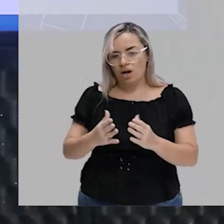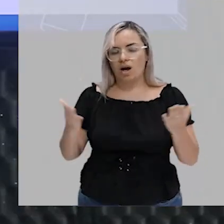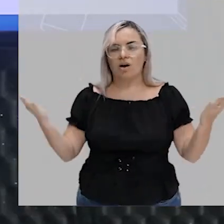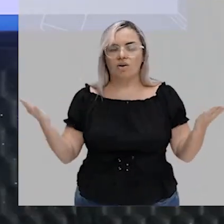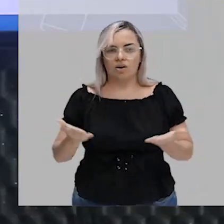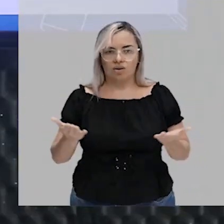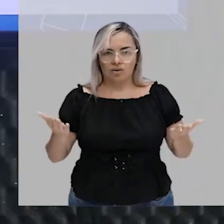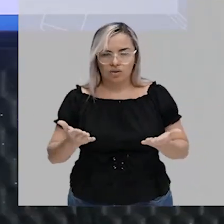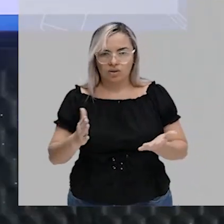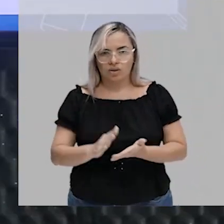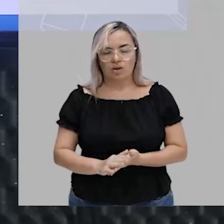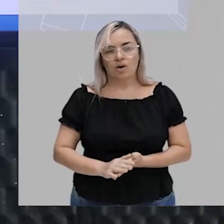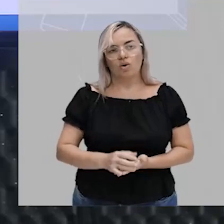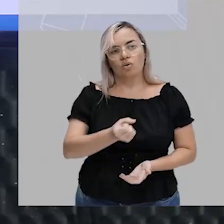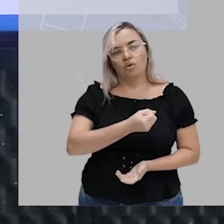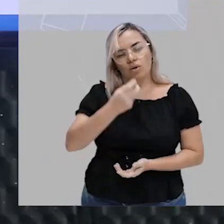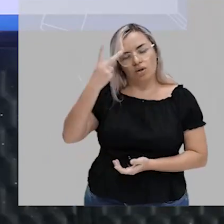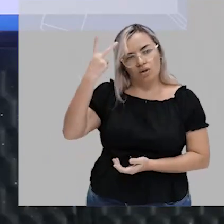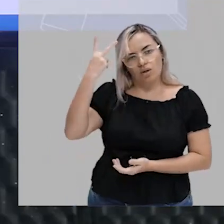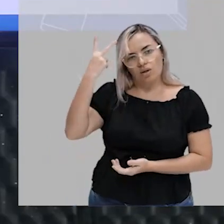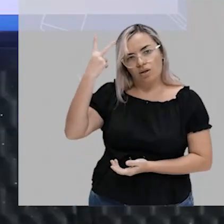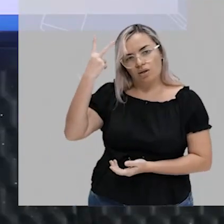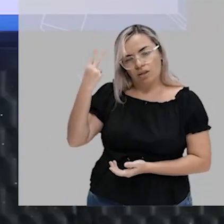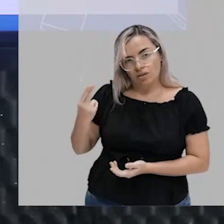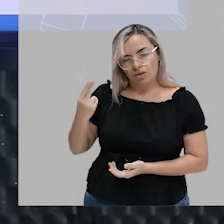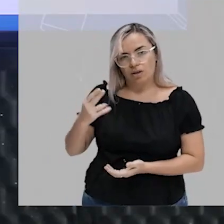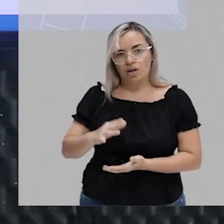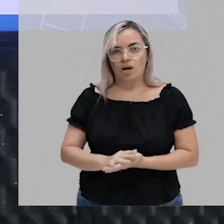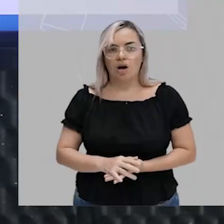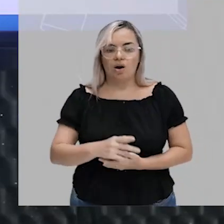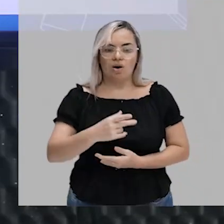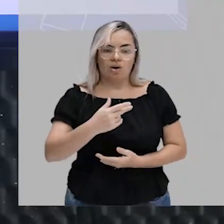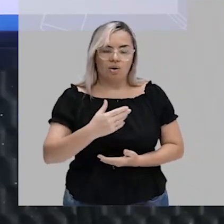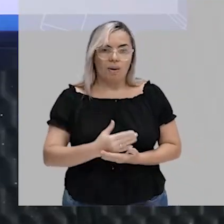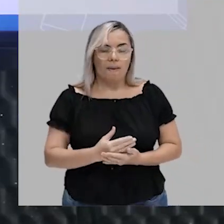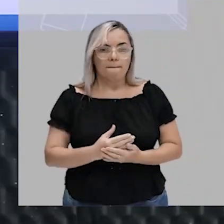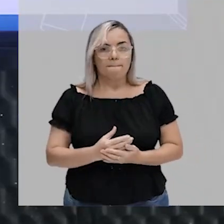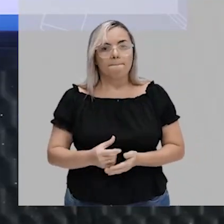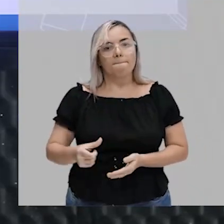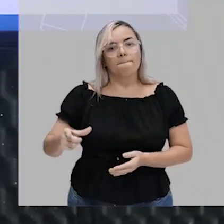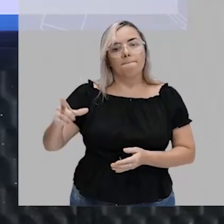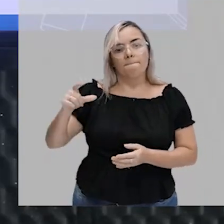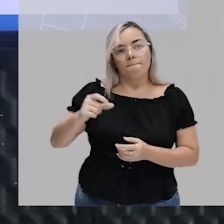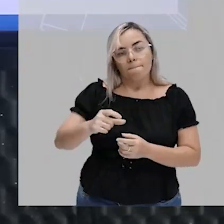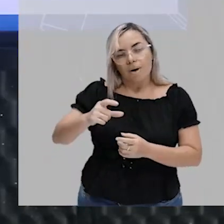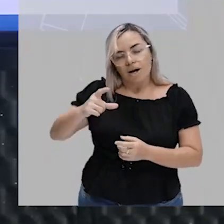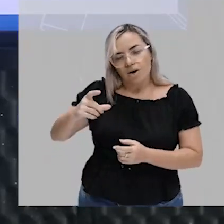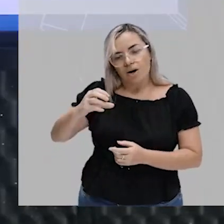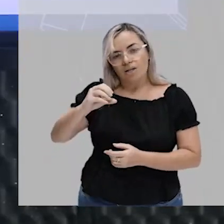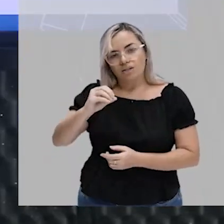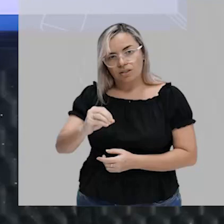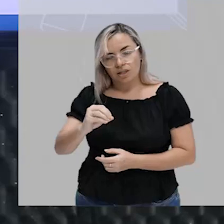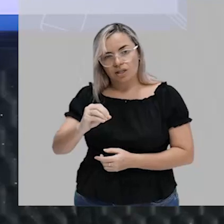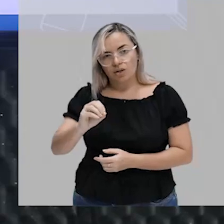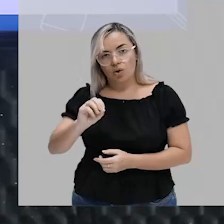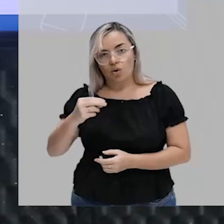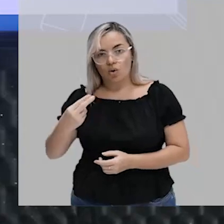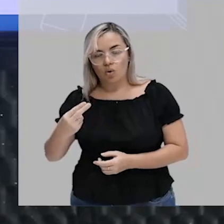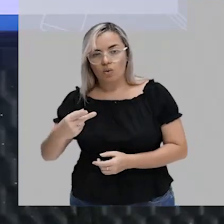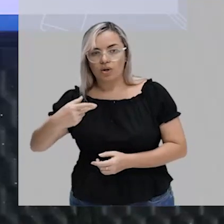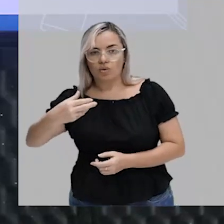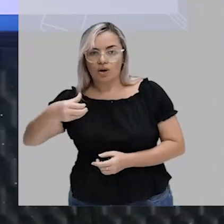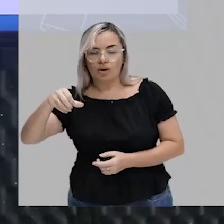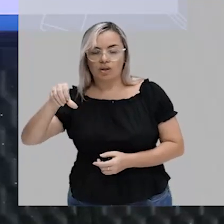a 9, eu já estou dando uma outra característica, tá? Então, essa representação pela